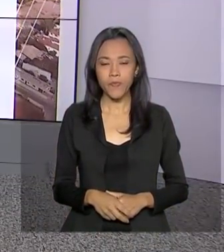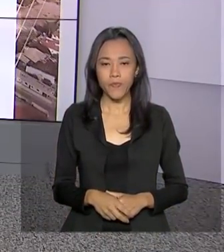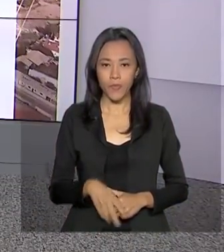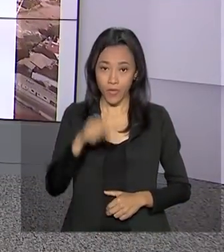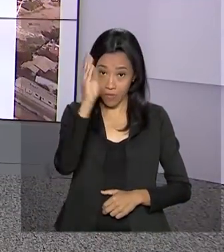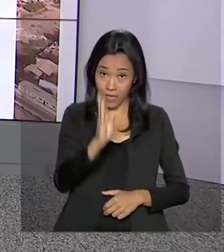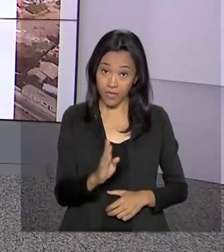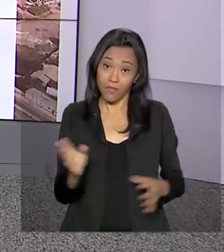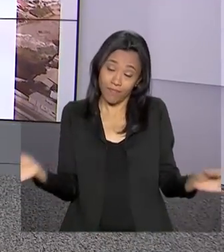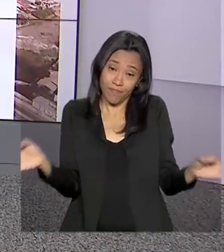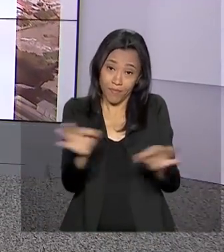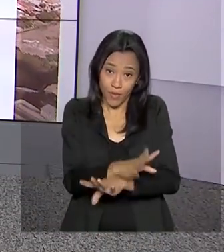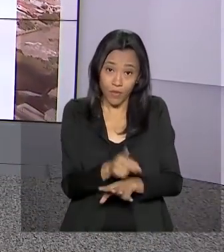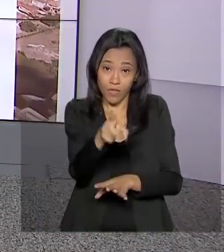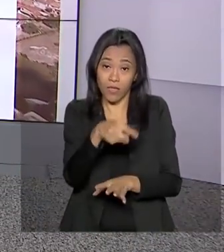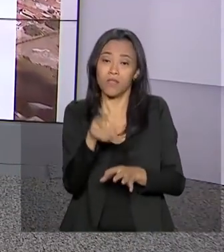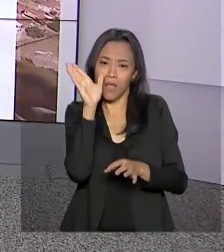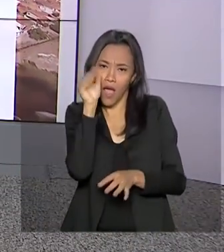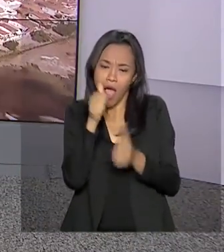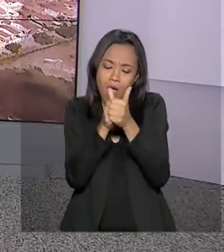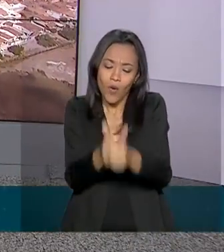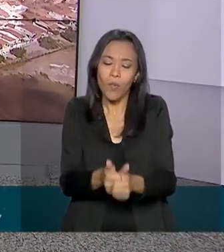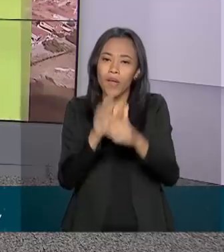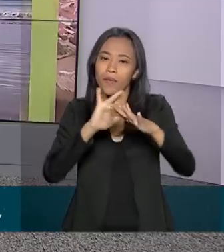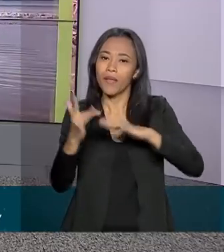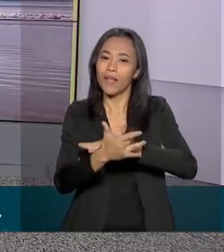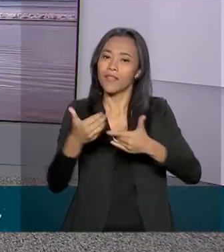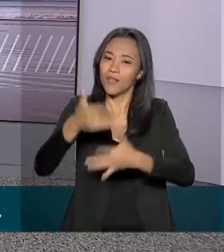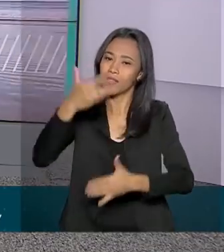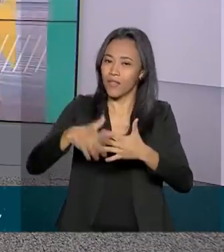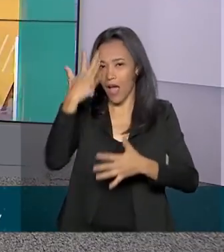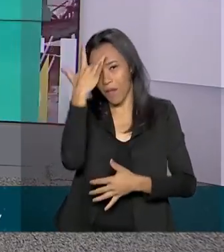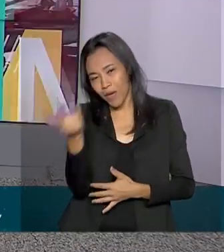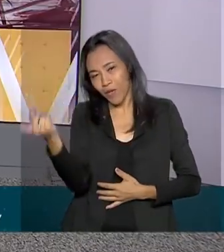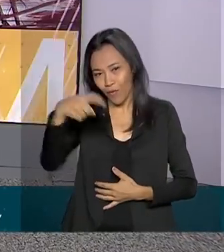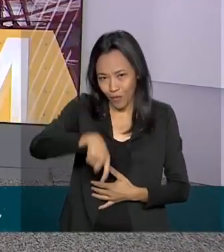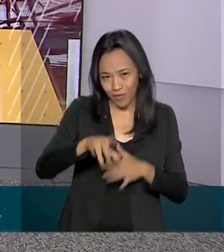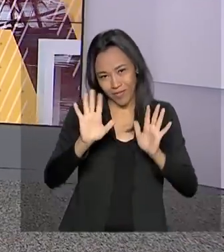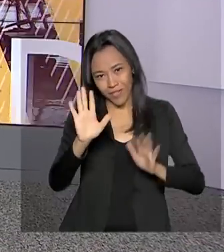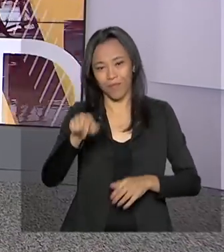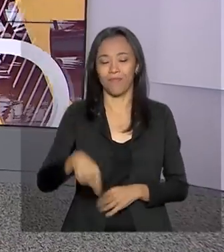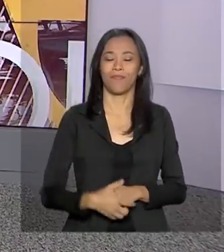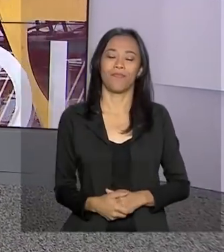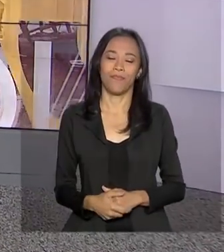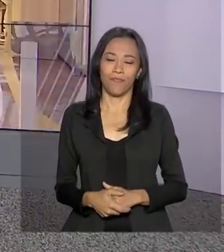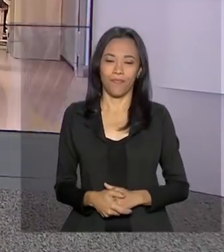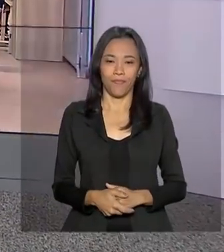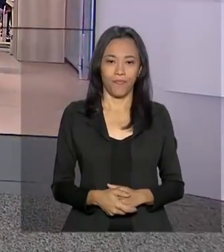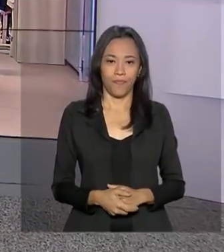O Brasil em Dia termina aqui. Nos acompanhe também pelas nossas redes sociais. Eu volto amanhã. Então, até lá. Tchau!